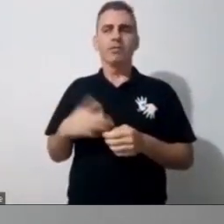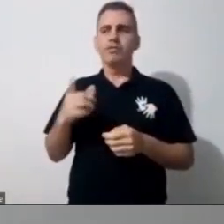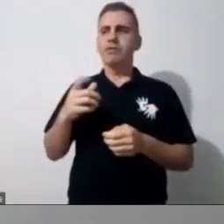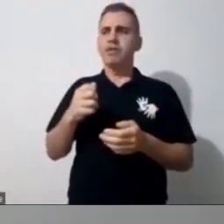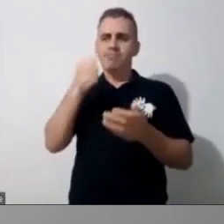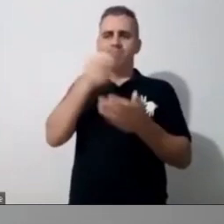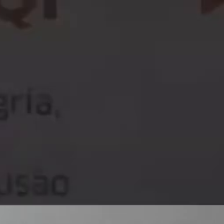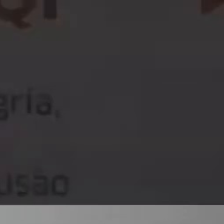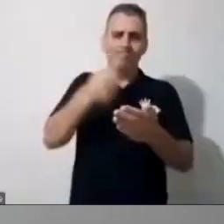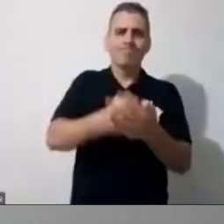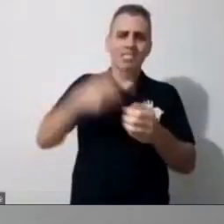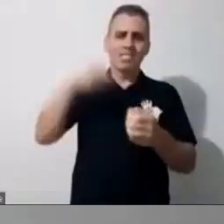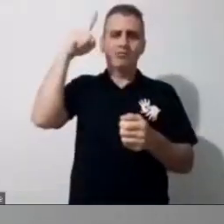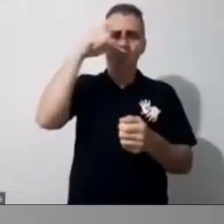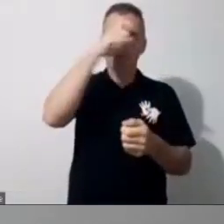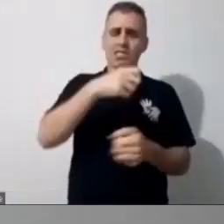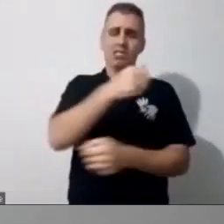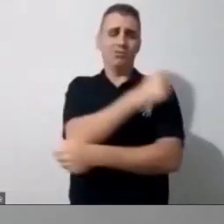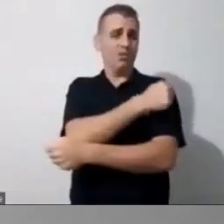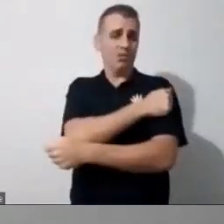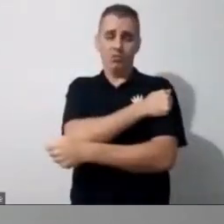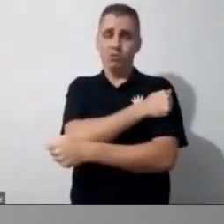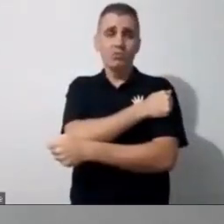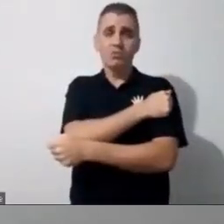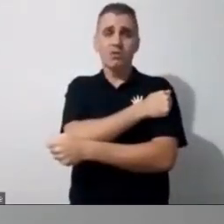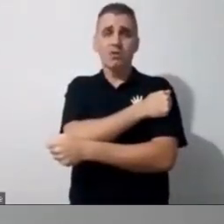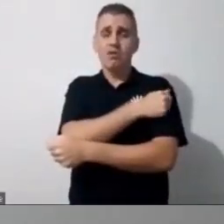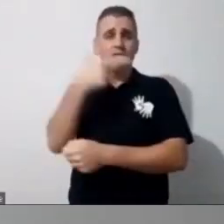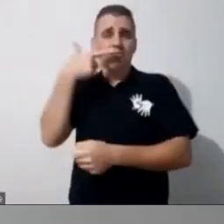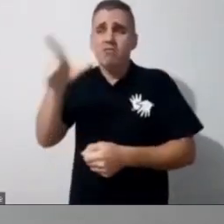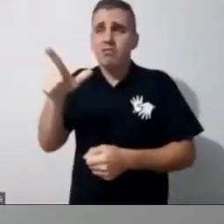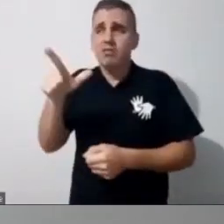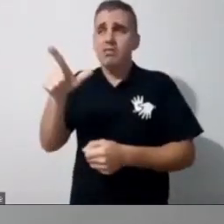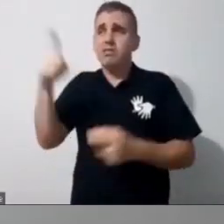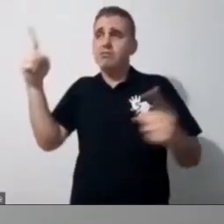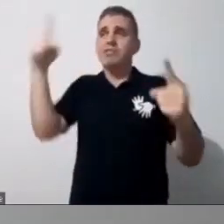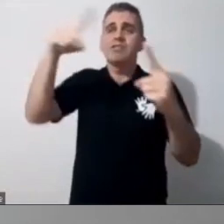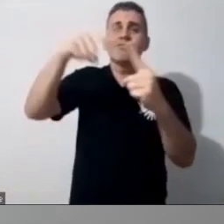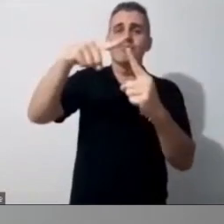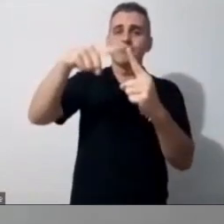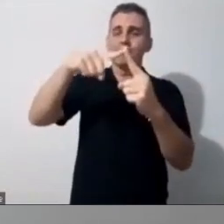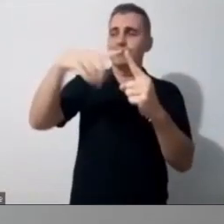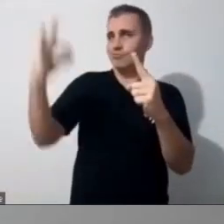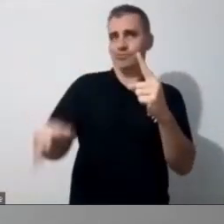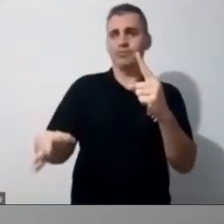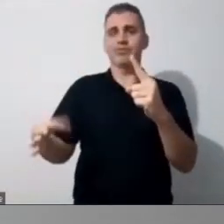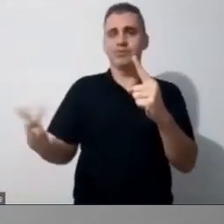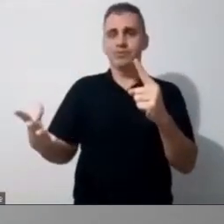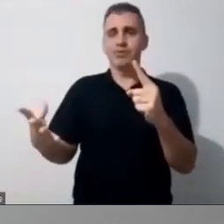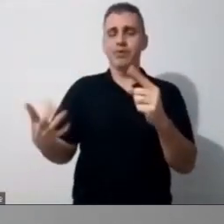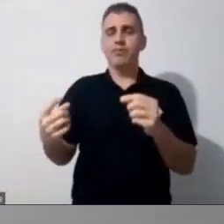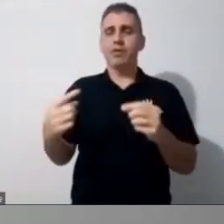que ele tem, tu não vai conseguir alcançar o teu objetivo, porque o nosso objetivo